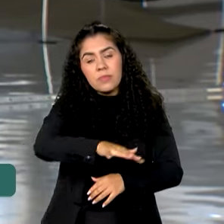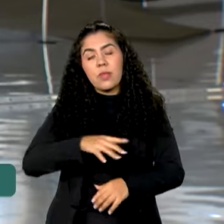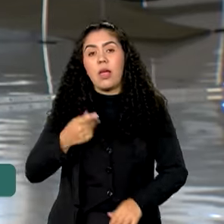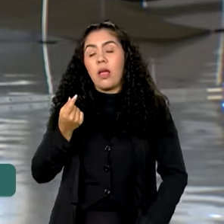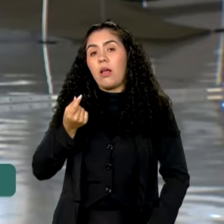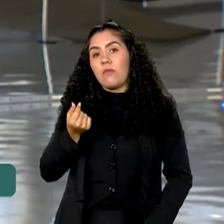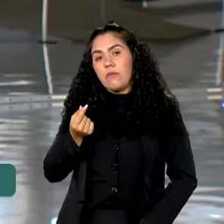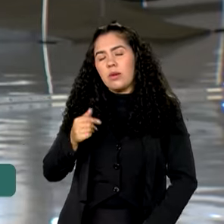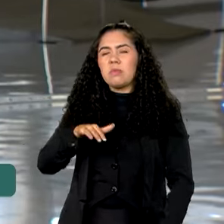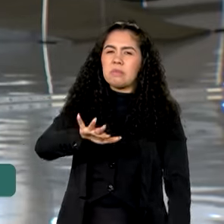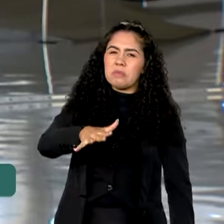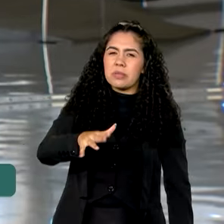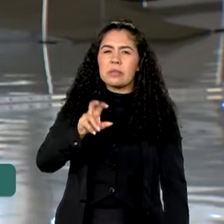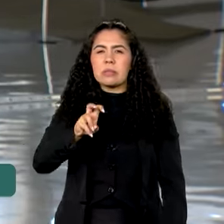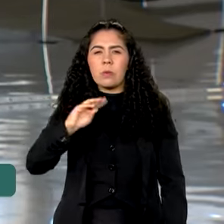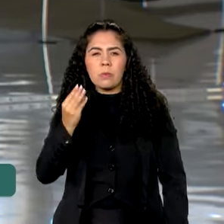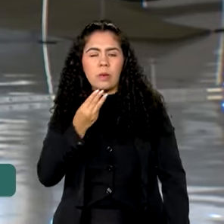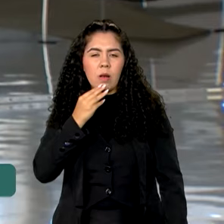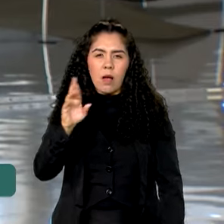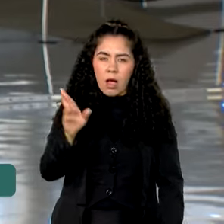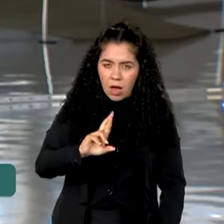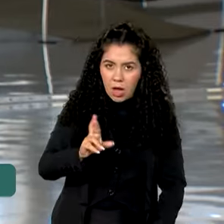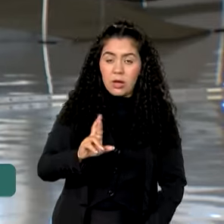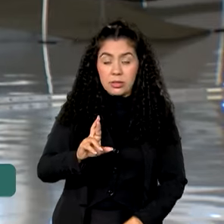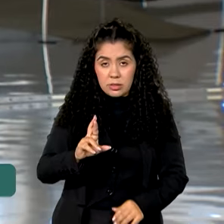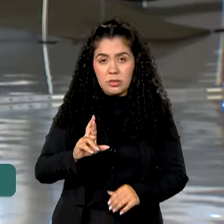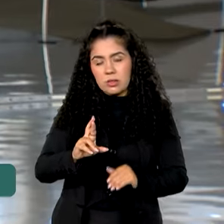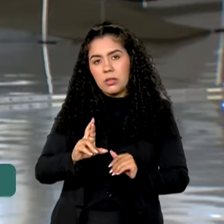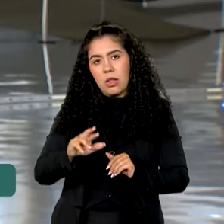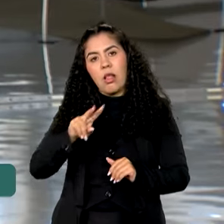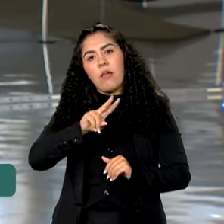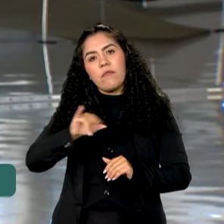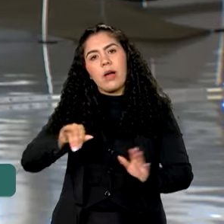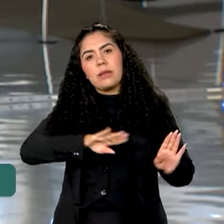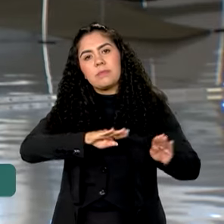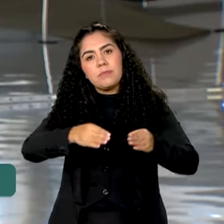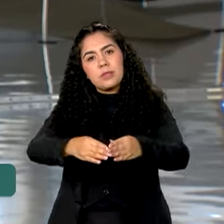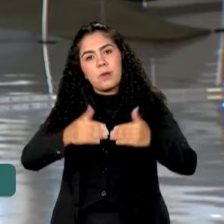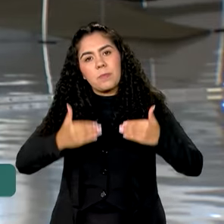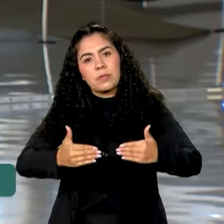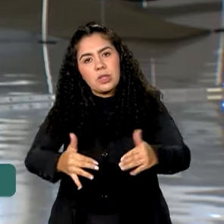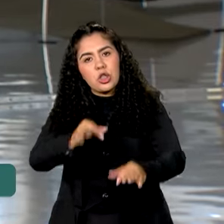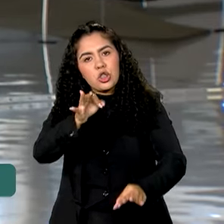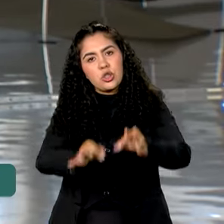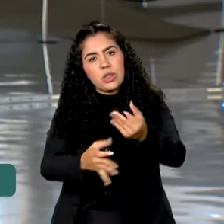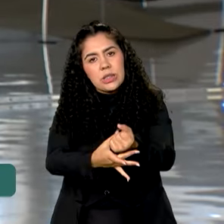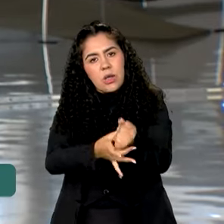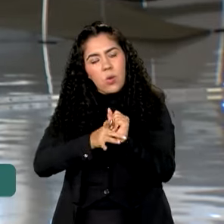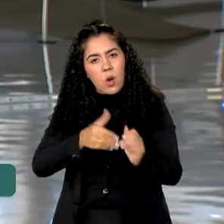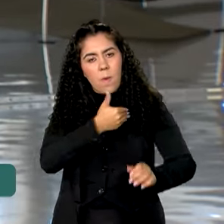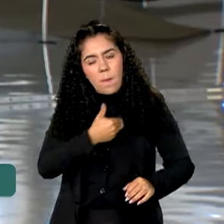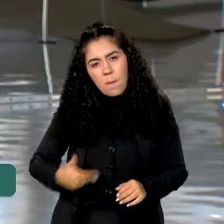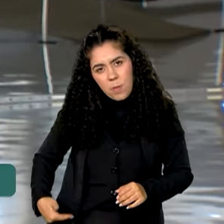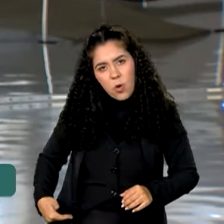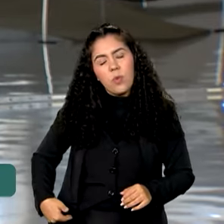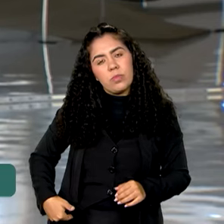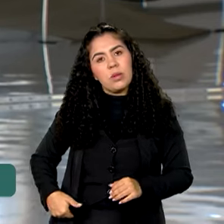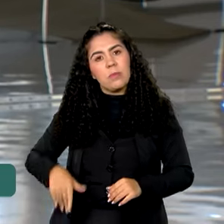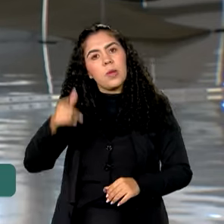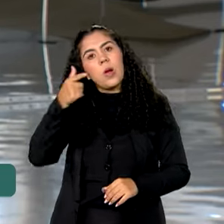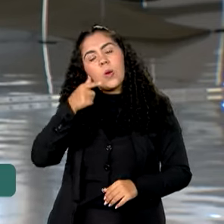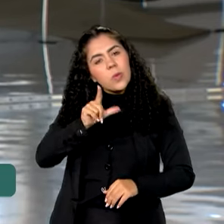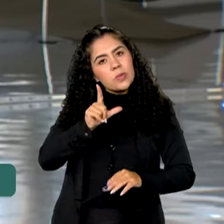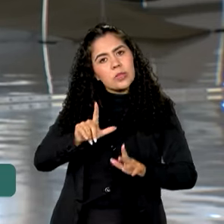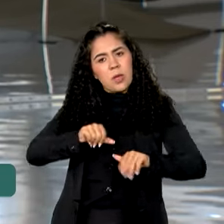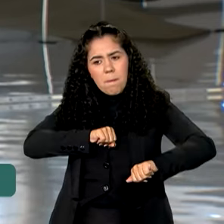recurso, cerca de 5 milhões e 700 mil reais, será para o Ministério da Justiça e Segurança Pública, exatamente para empregar na